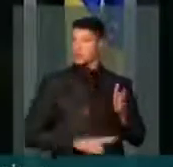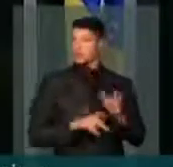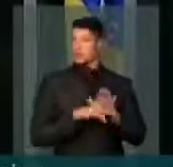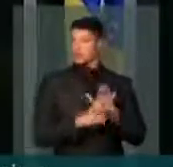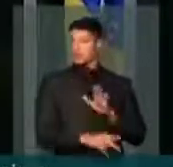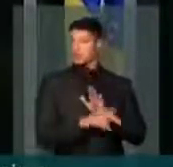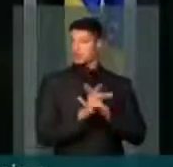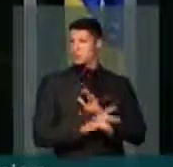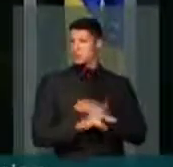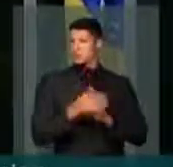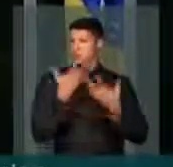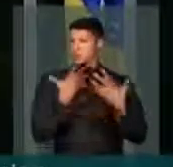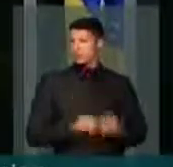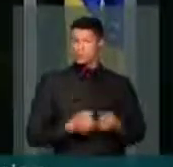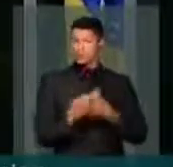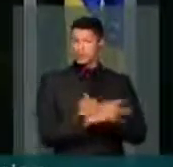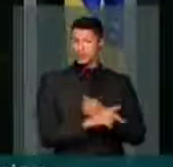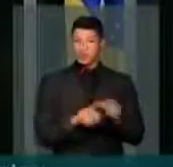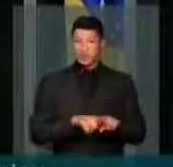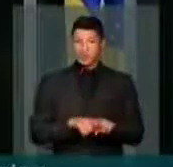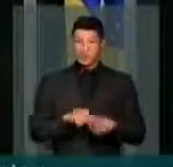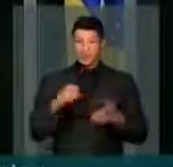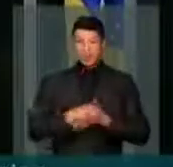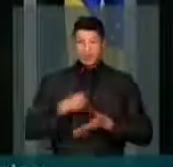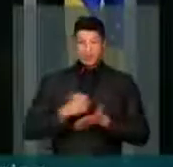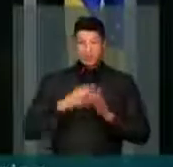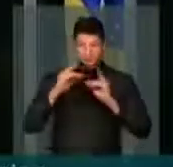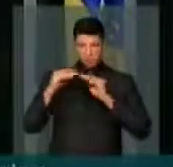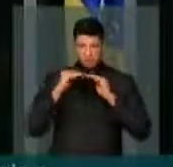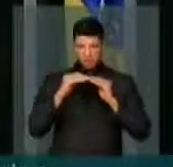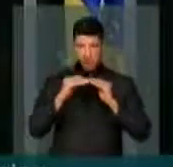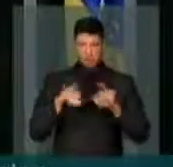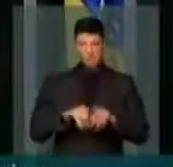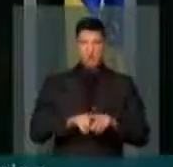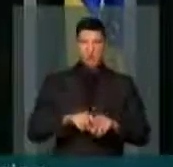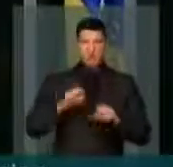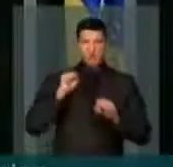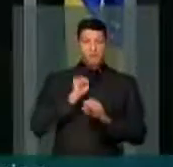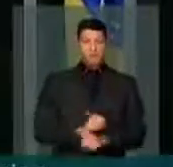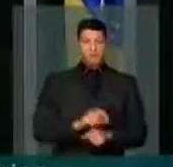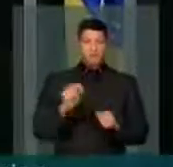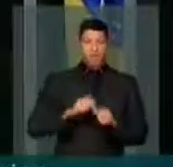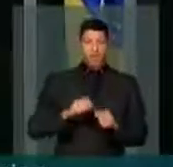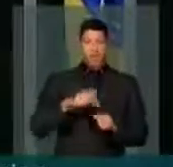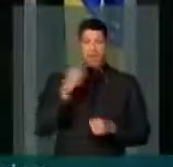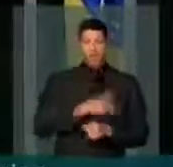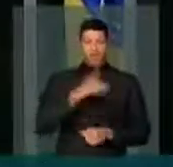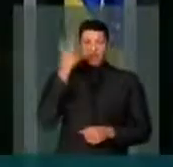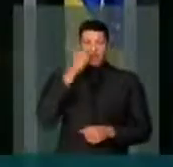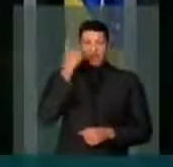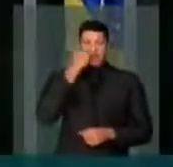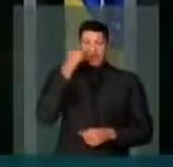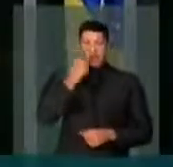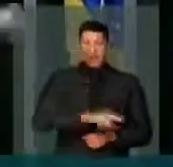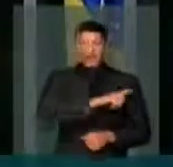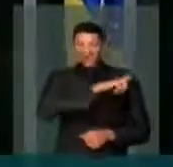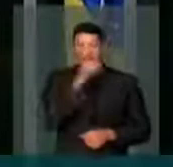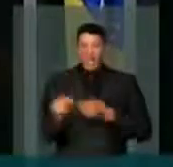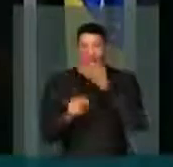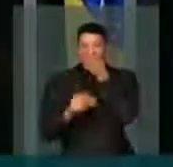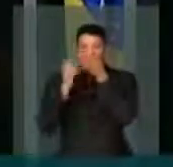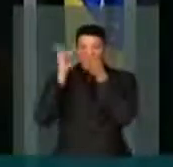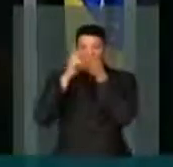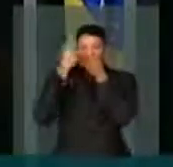faça o governo o seu reconhecimento, em frente à democracia e pare de fazer os seus deputados irem embora,